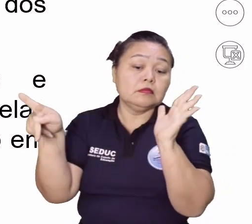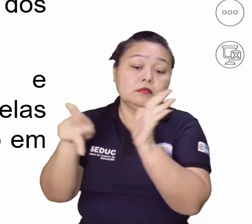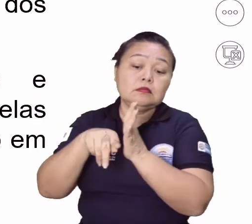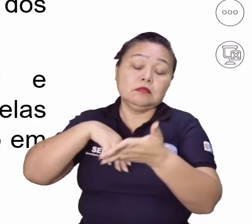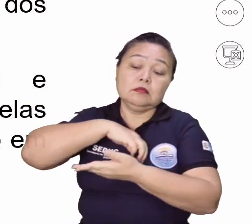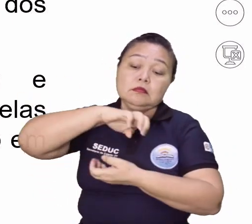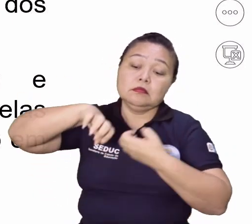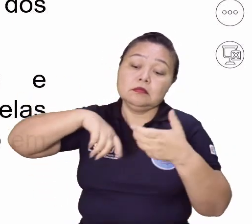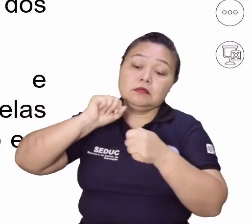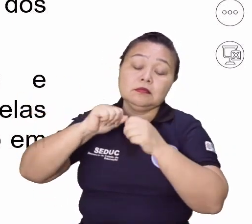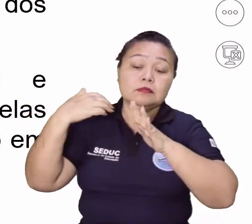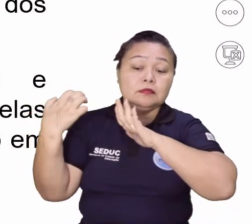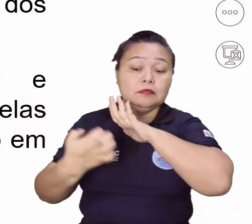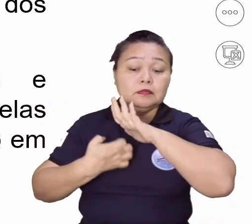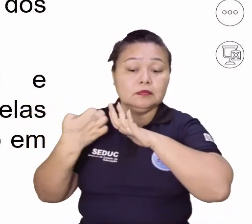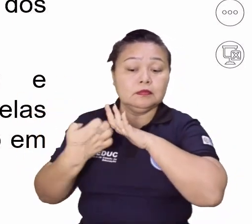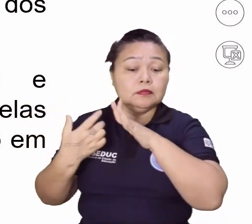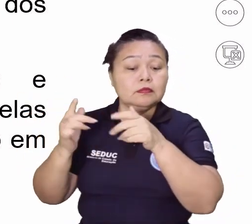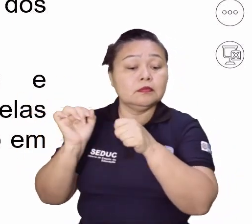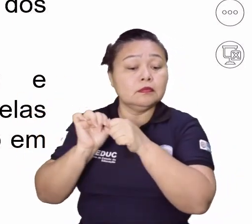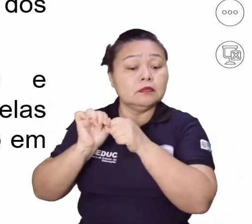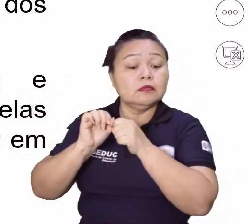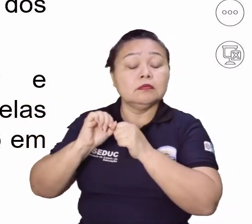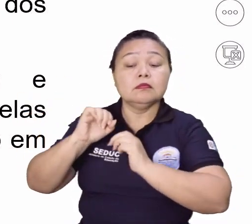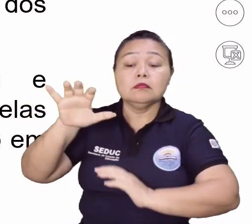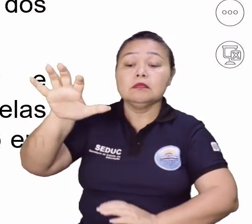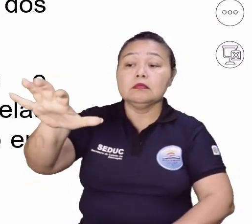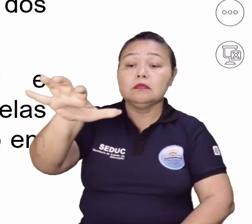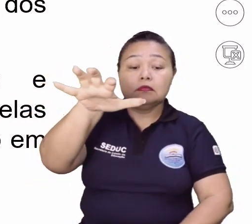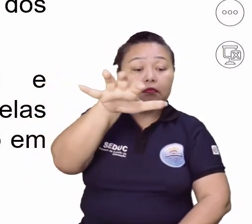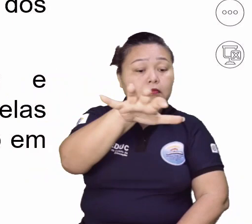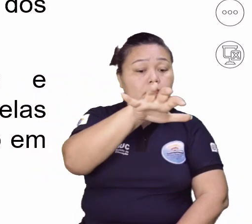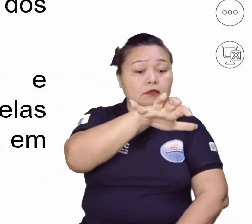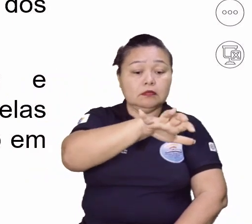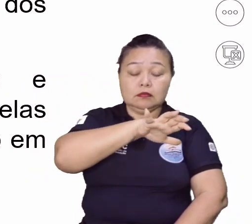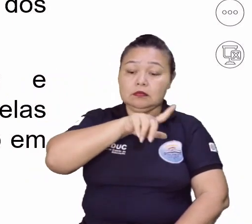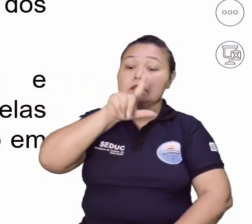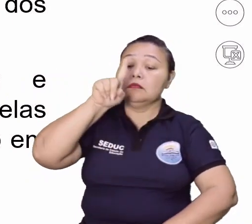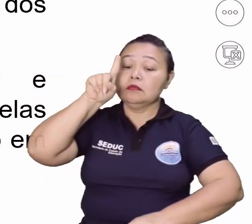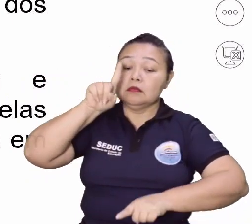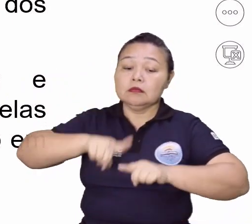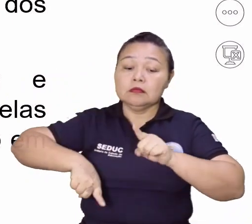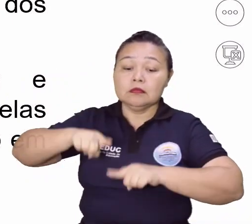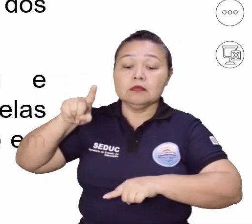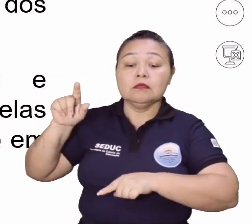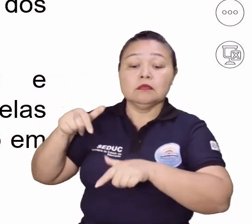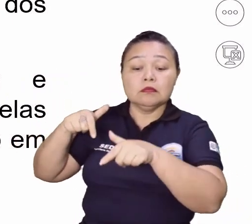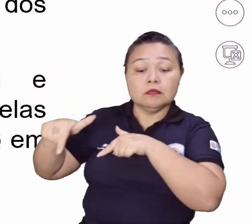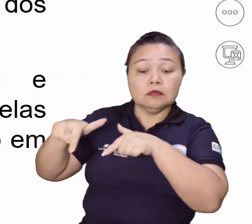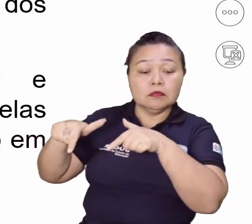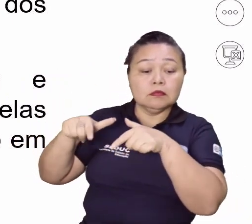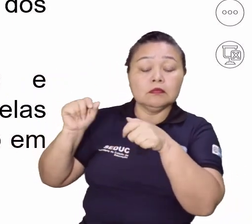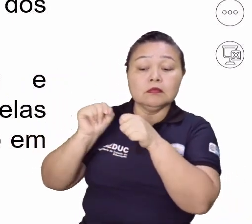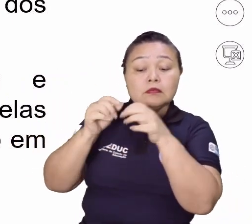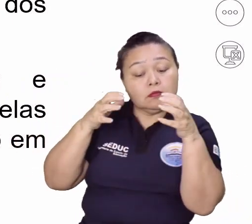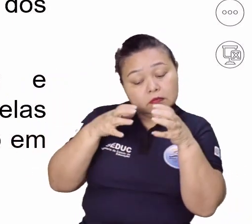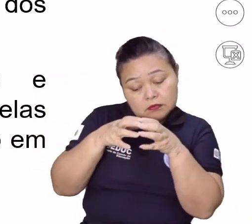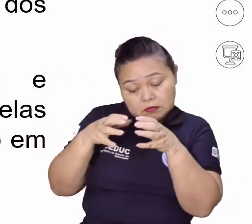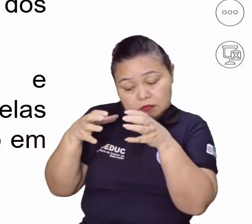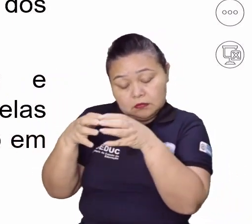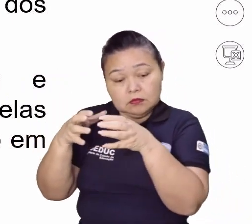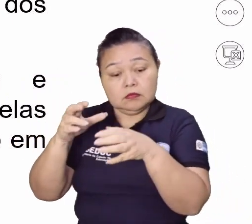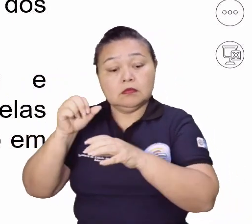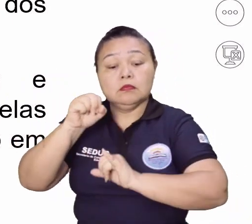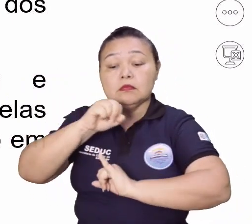típico da Revolução Industrial, pelas ilhas, ilhas de produção, onde o trabalho é realizado em equipes.